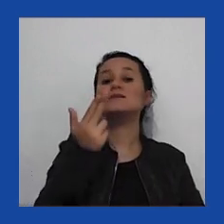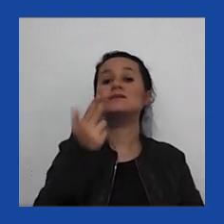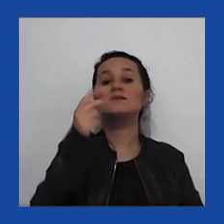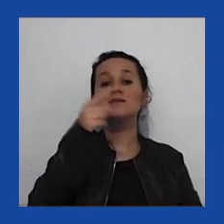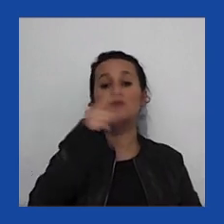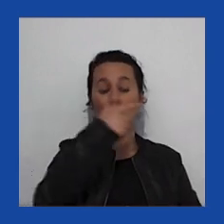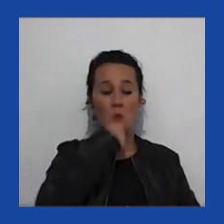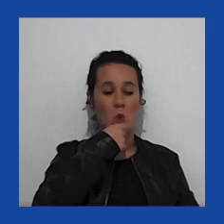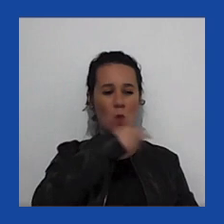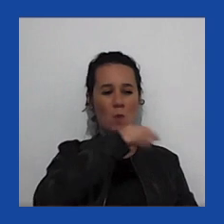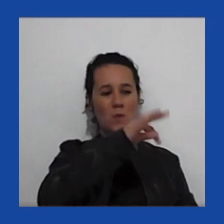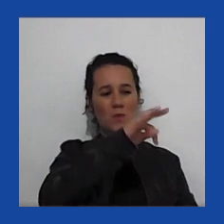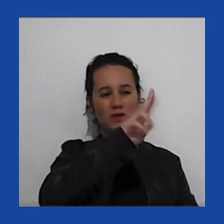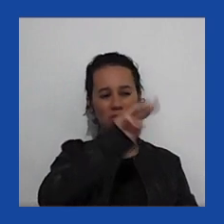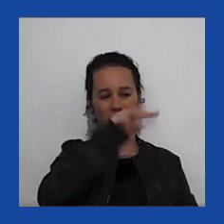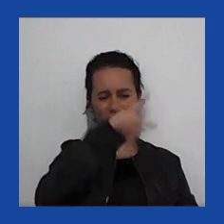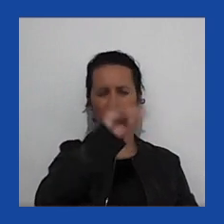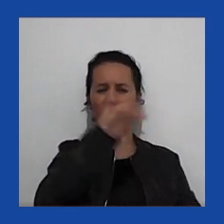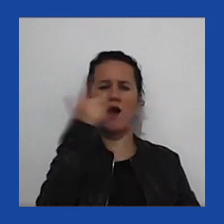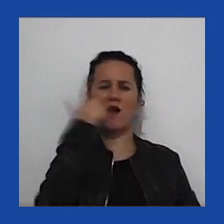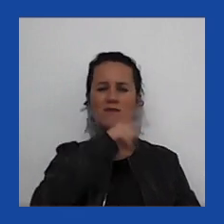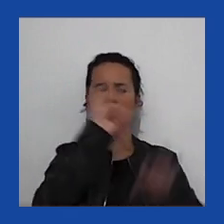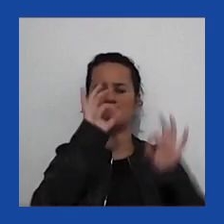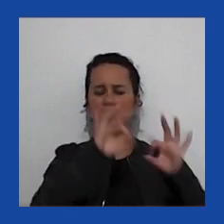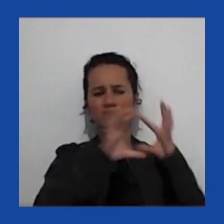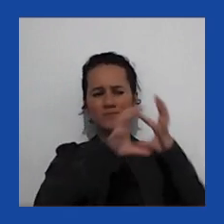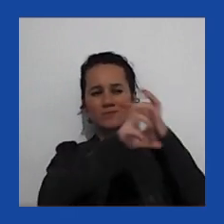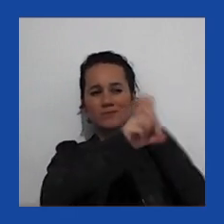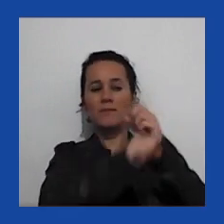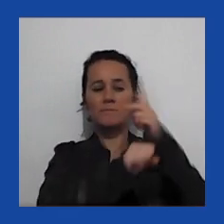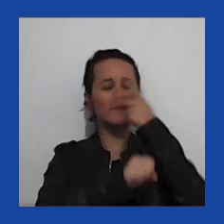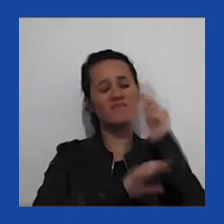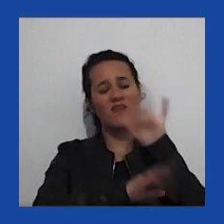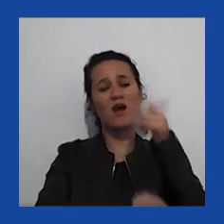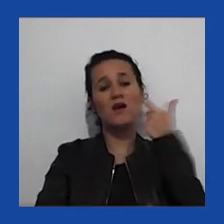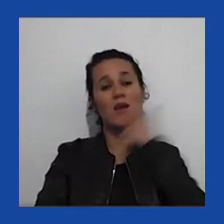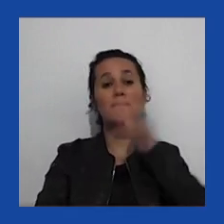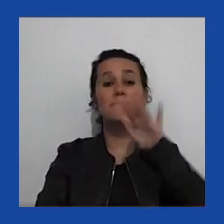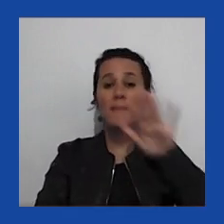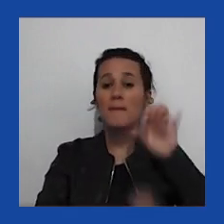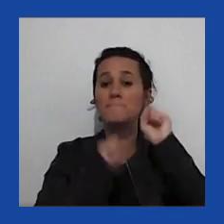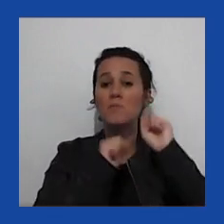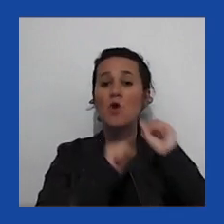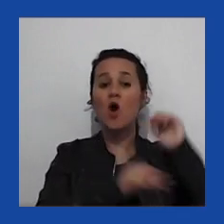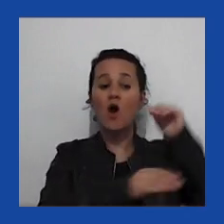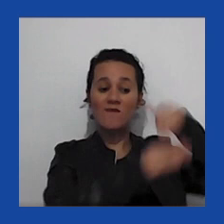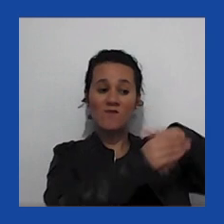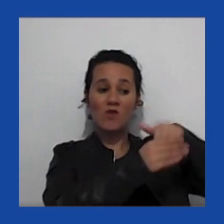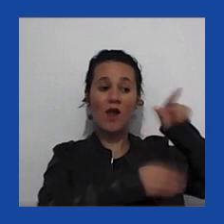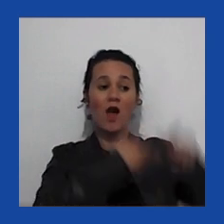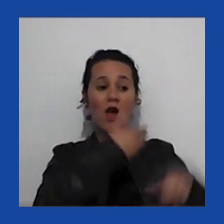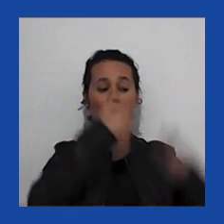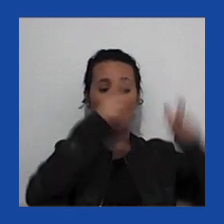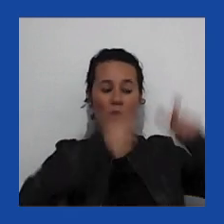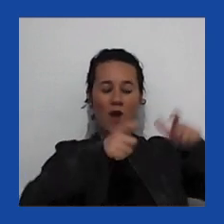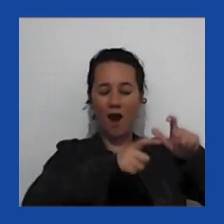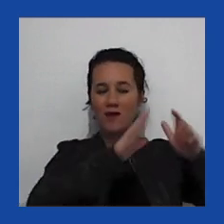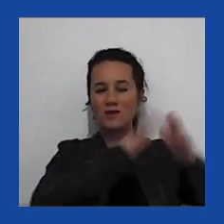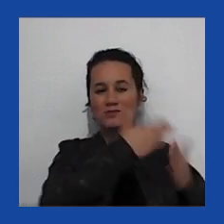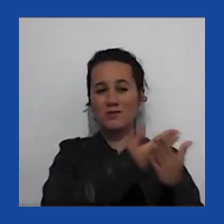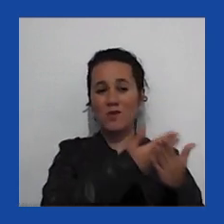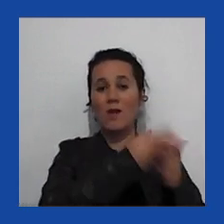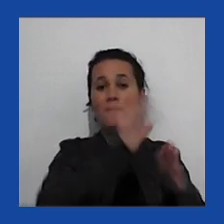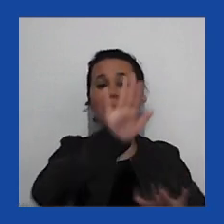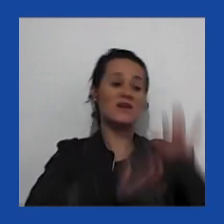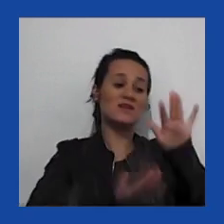vai ganhar o voto popular, mas é possível que ele vai votar no colégio eleitoral e é possível que vai